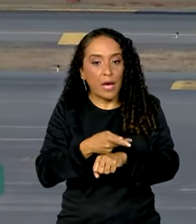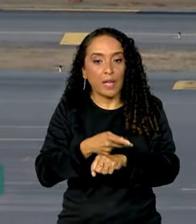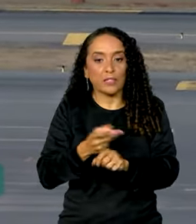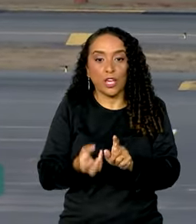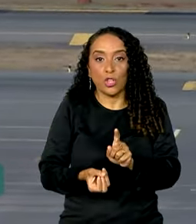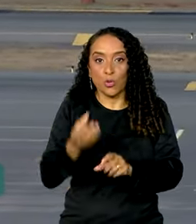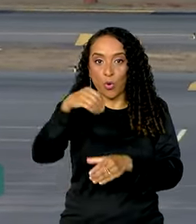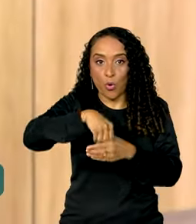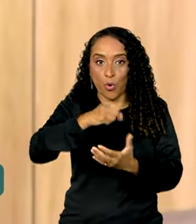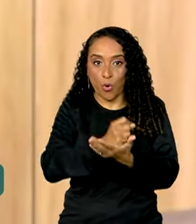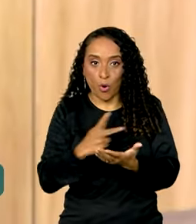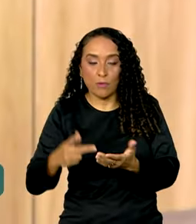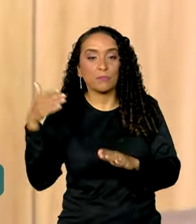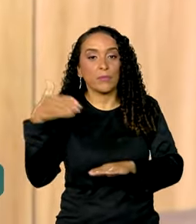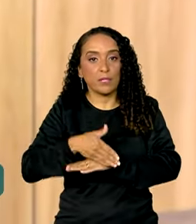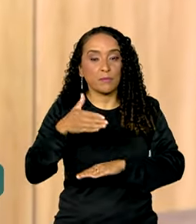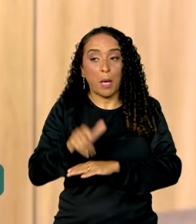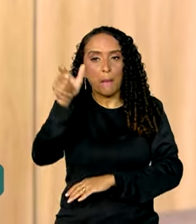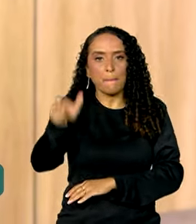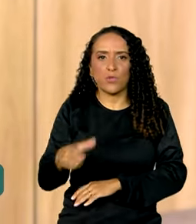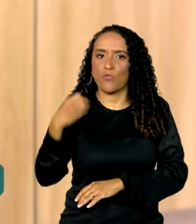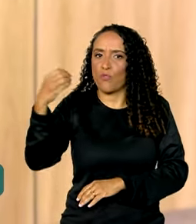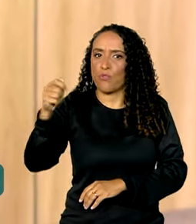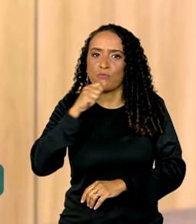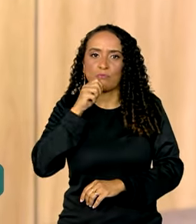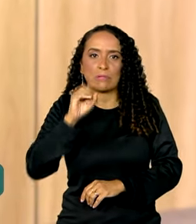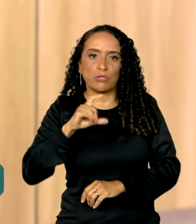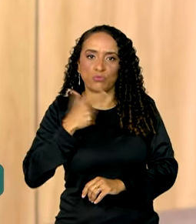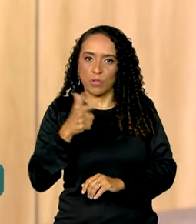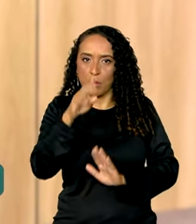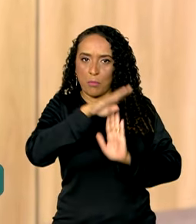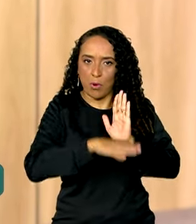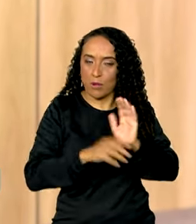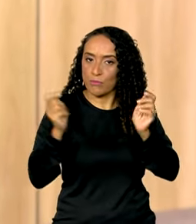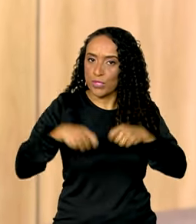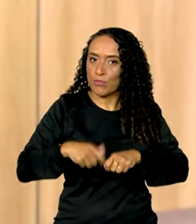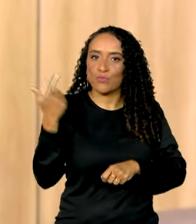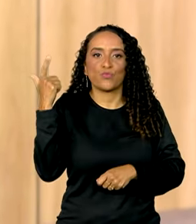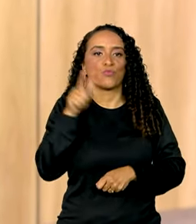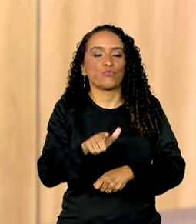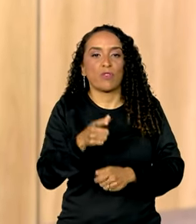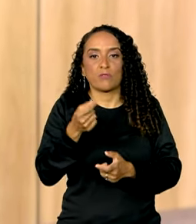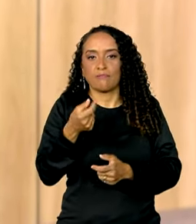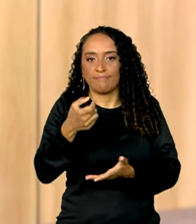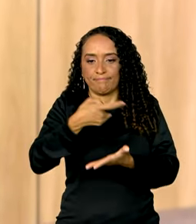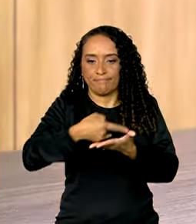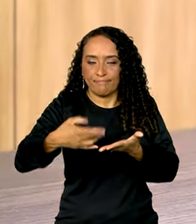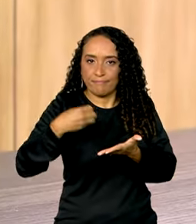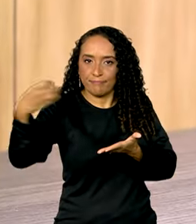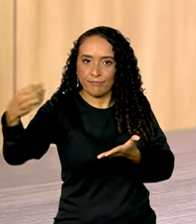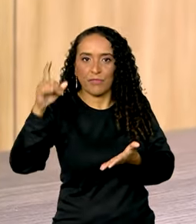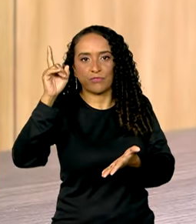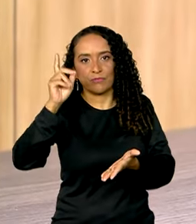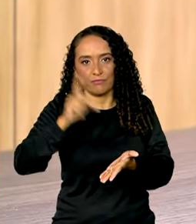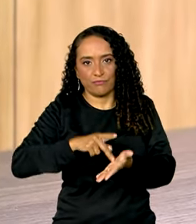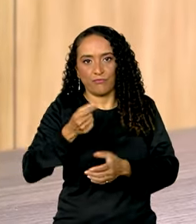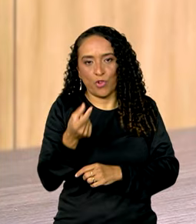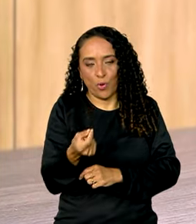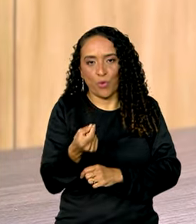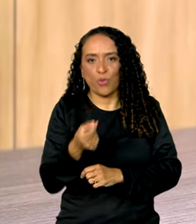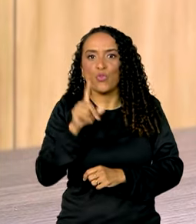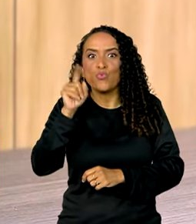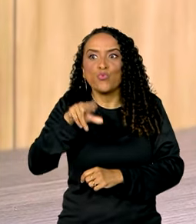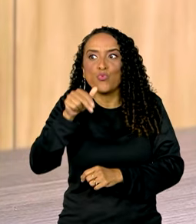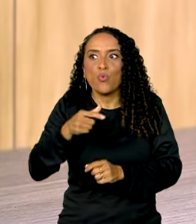participar. São pessoas que não voariam caso não houvesse o programa, pois possivelmente não encontrariam passagens por esse valor. E algumas que nunca